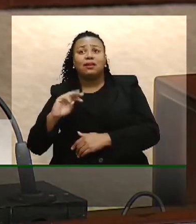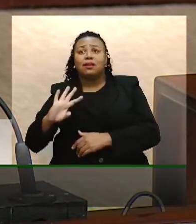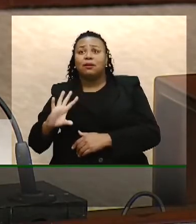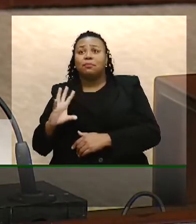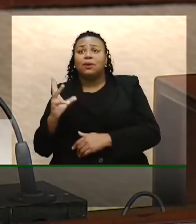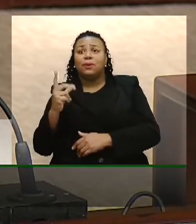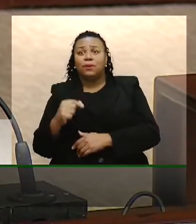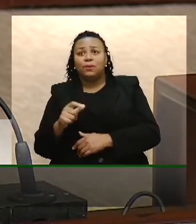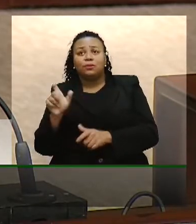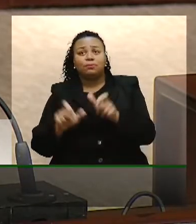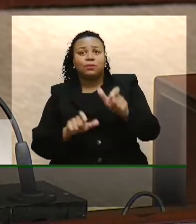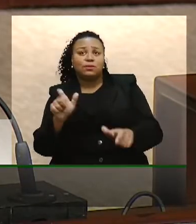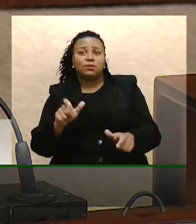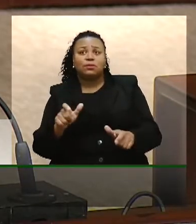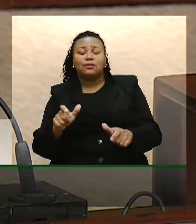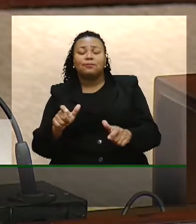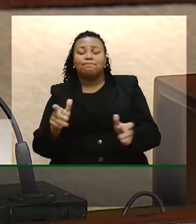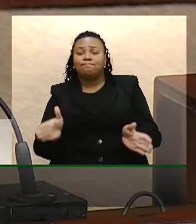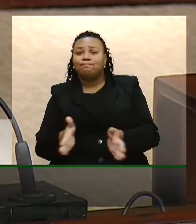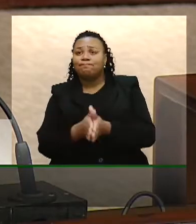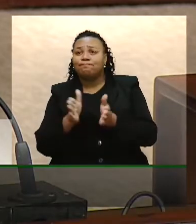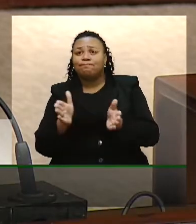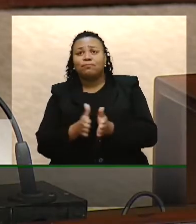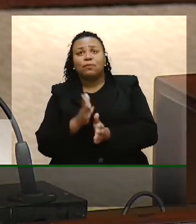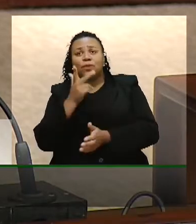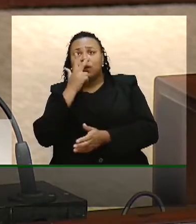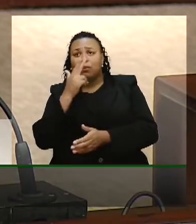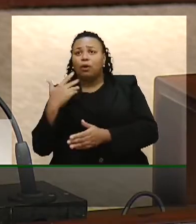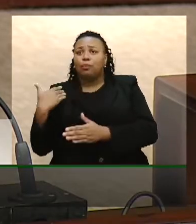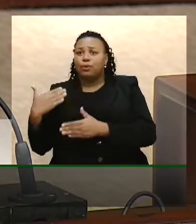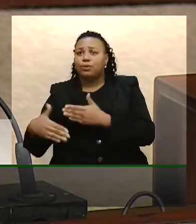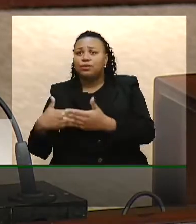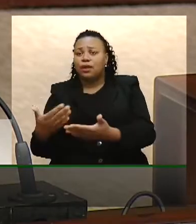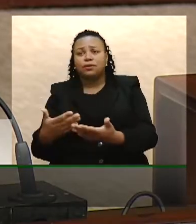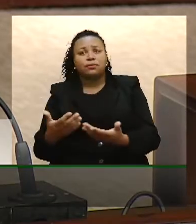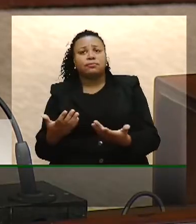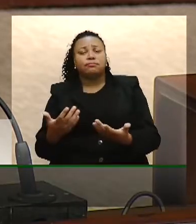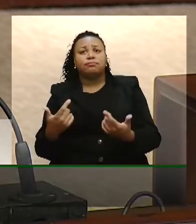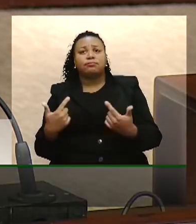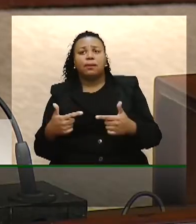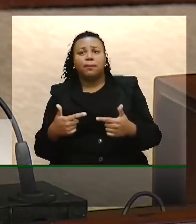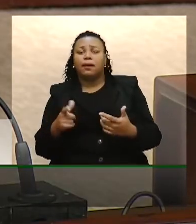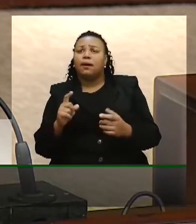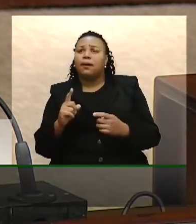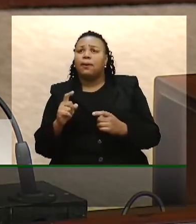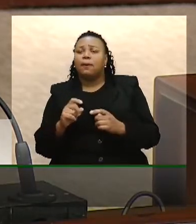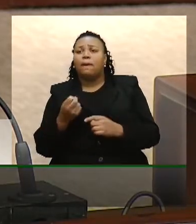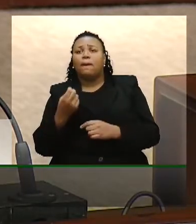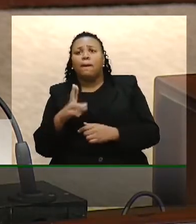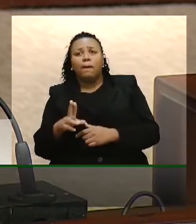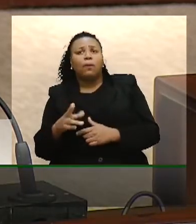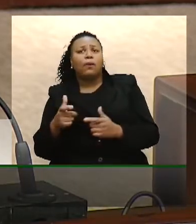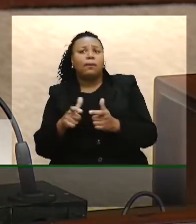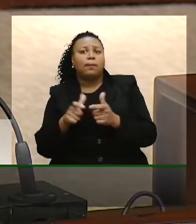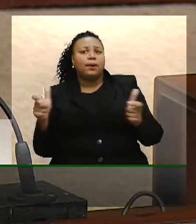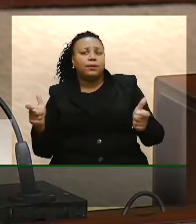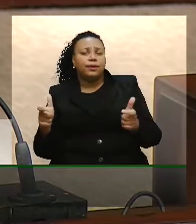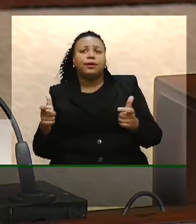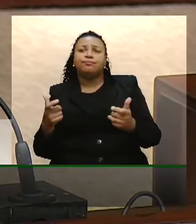brasileiros que estão à margem praticamente do processo produtivo, o grande parte deles à margem